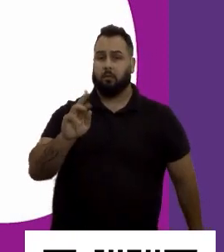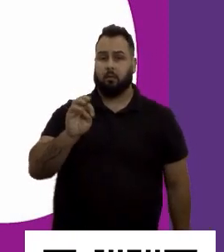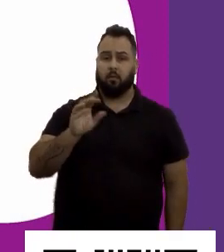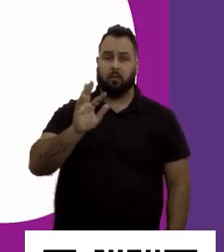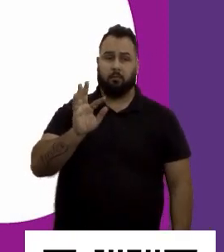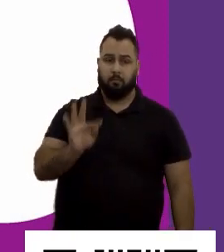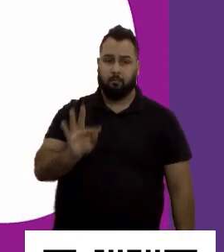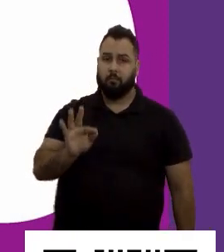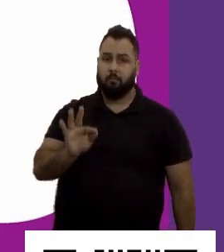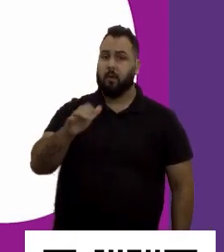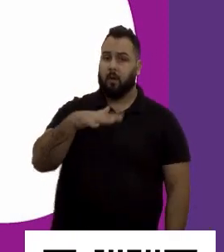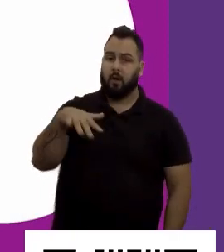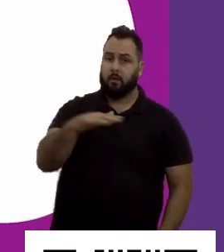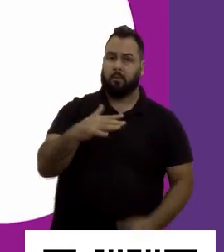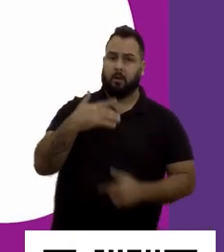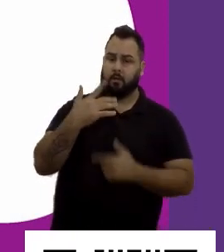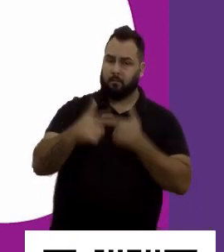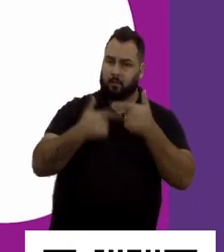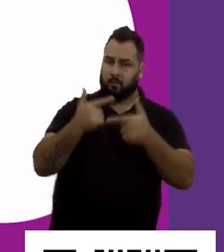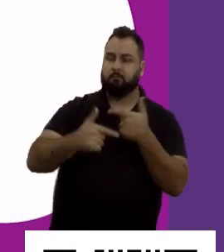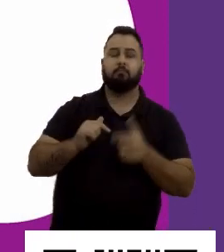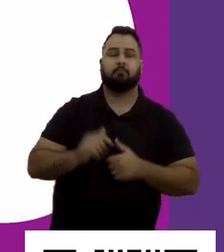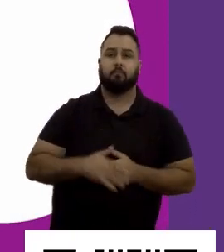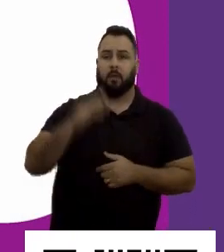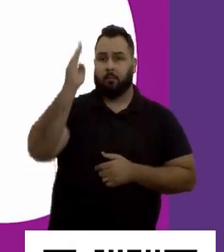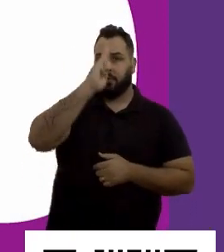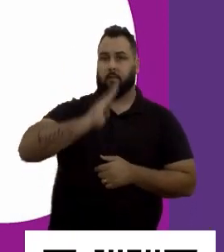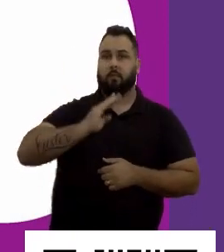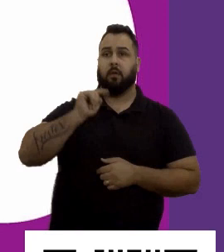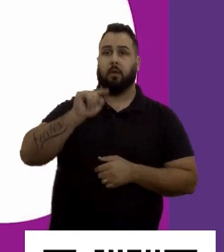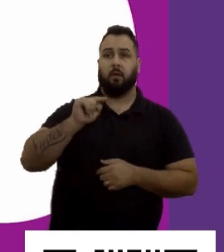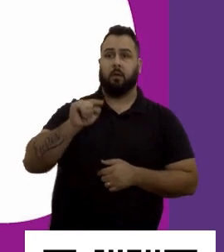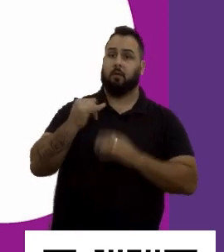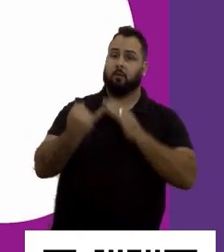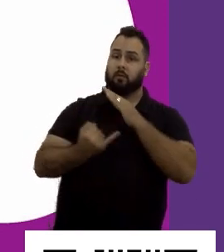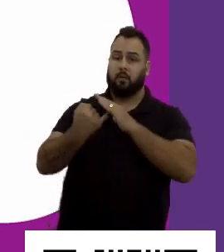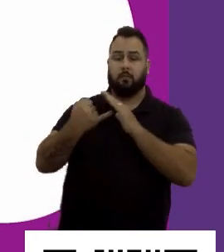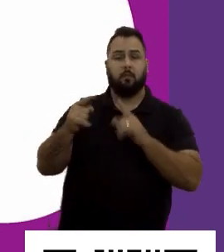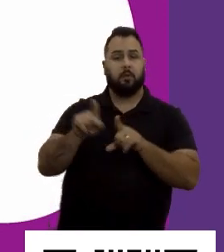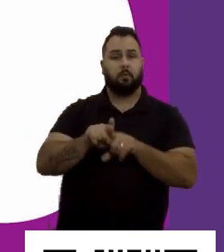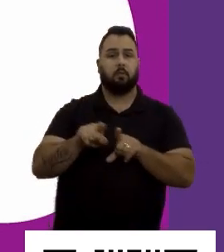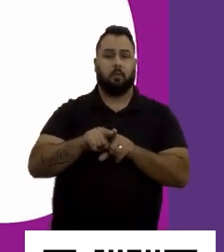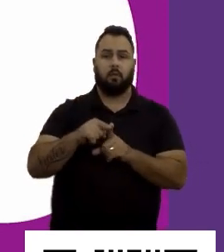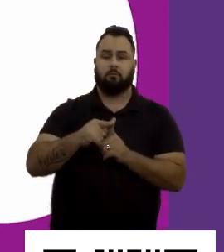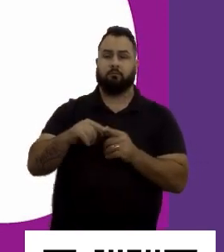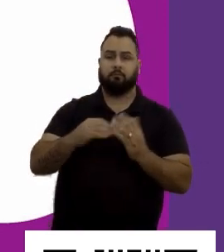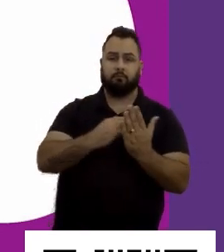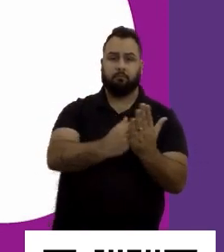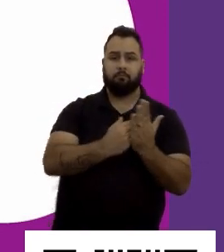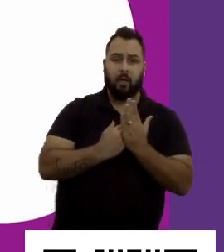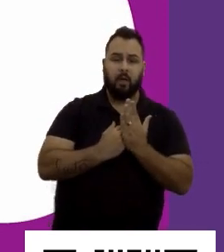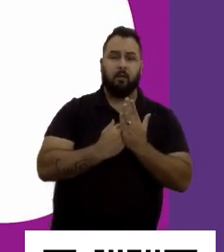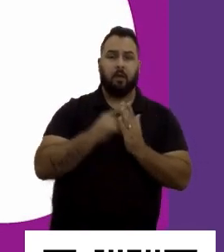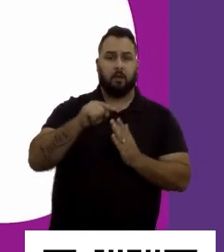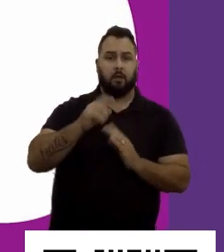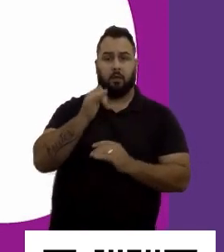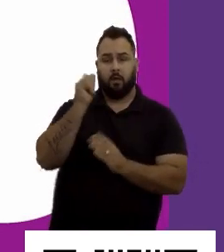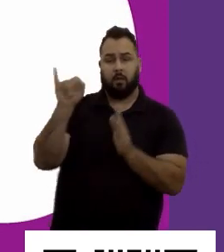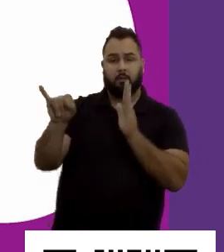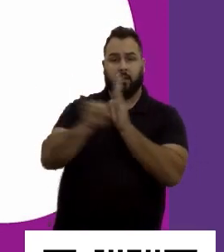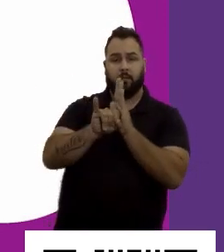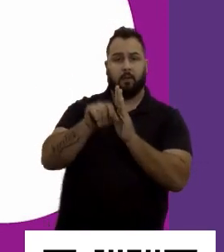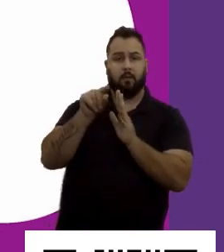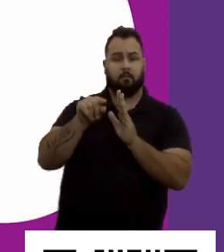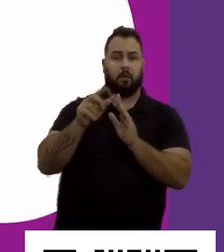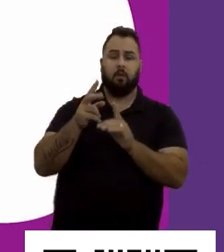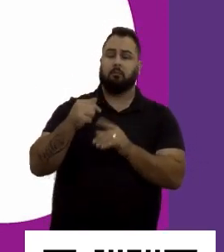mais conhecido como Melhores Empresas para Trabalhar no Brasil. E essa instituição também nos ajuda a identificar, né, e fazer sinergicamente uma orientação